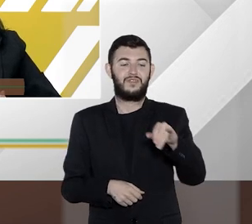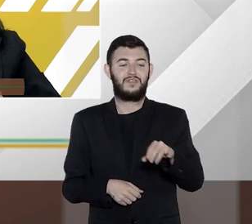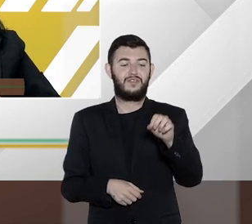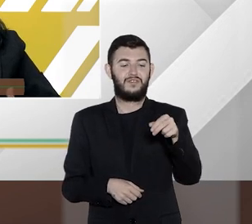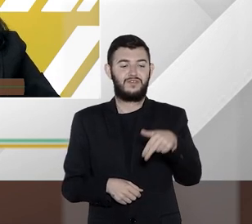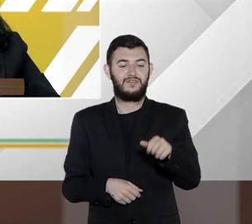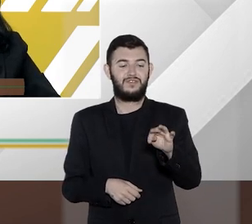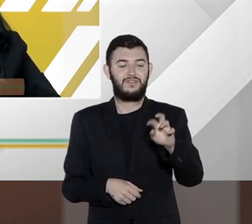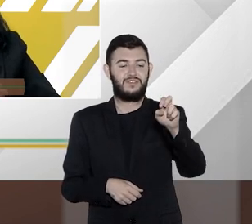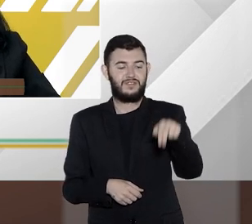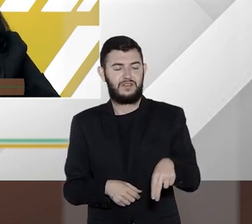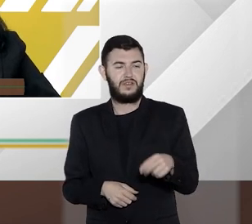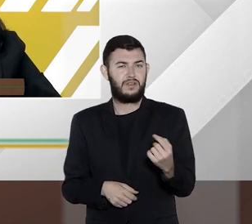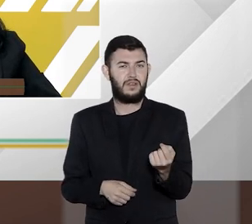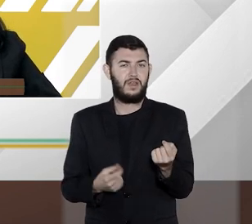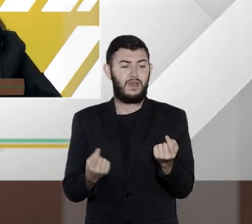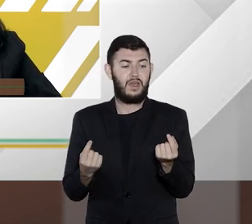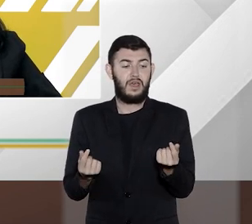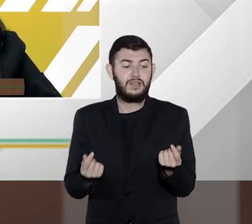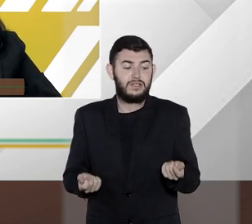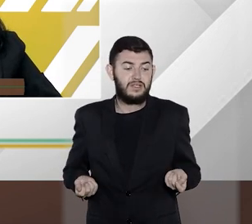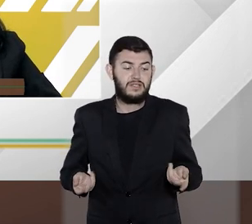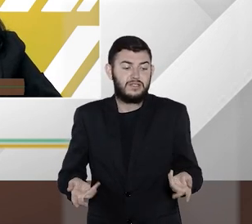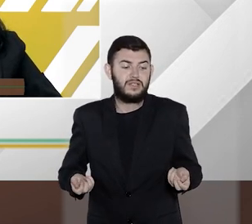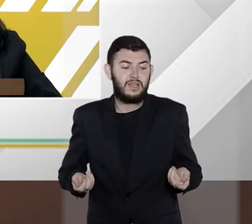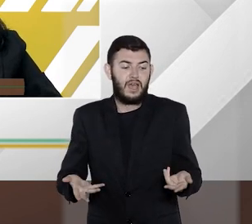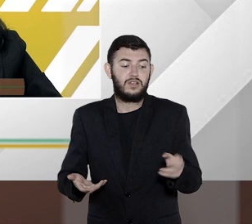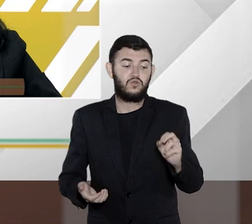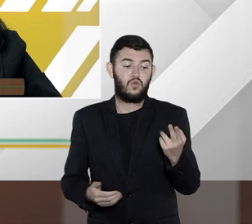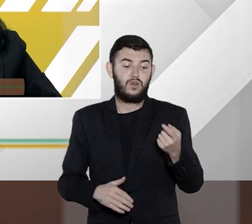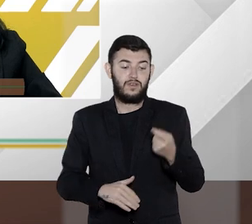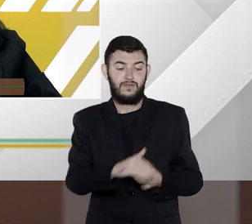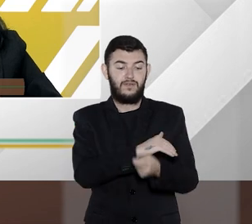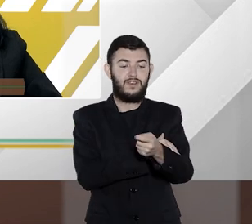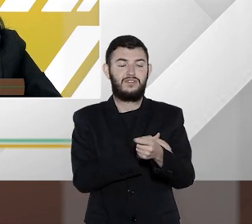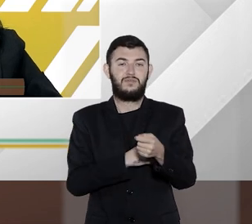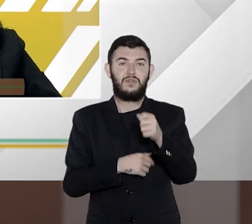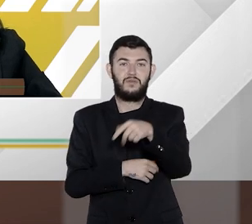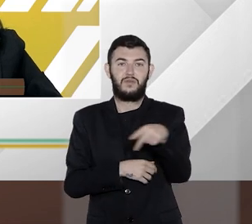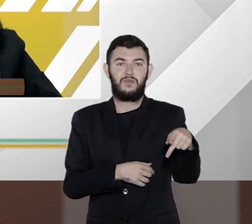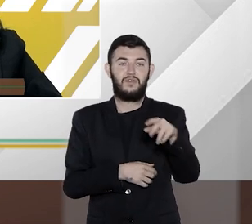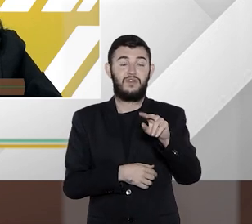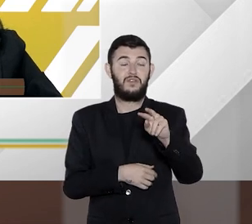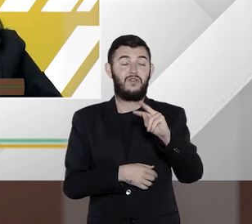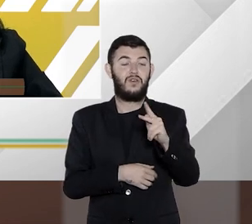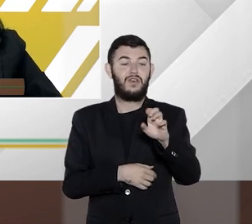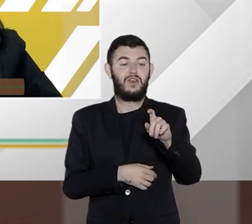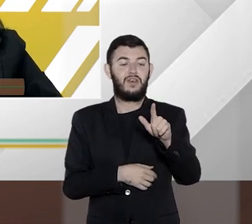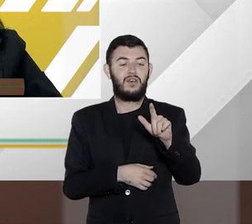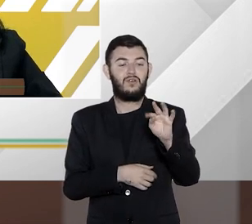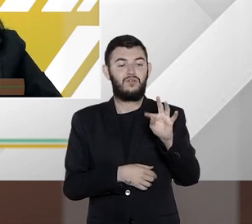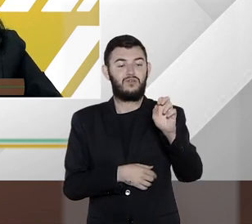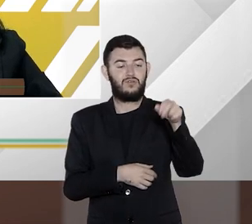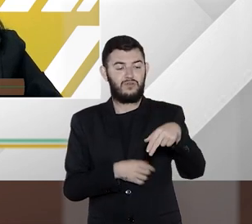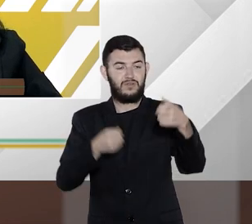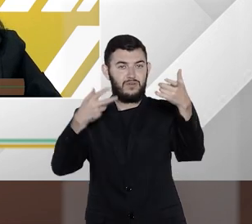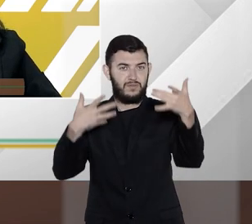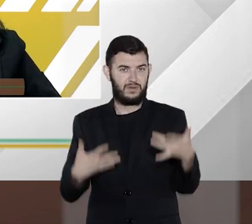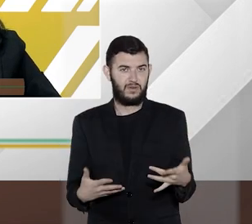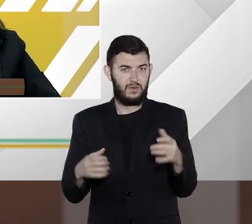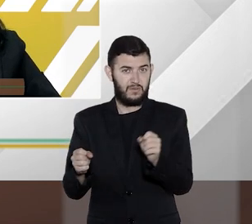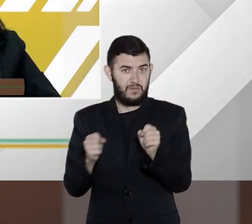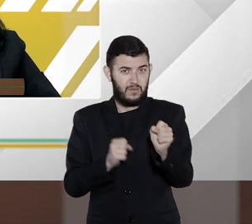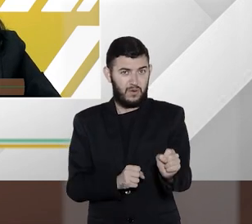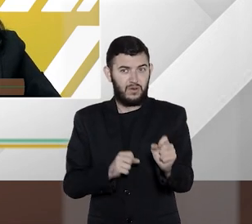Esses gastos ou investimentos, como bem falou o professor Elton, esses gastos ou investimentos com a LGPD podem ser considerados